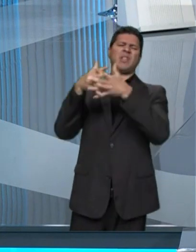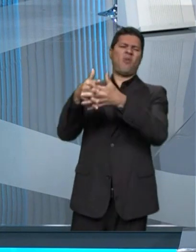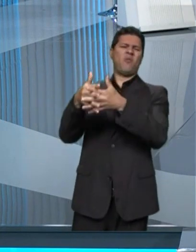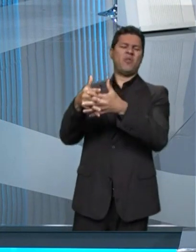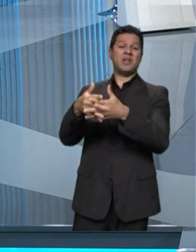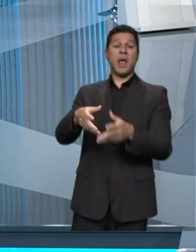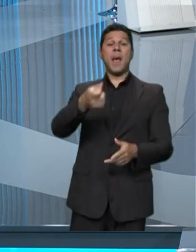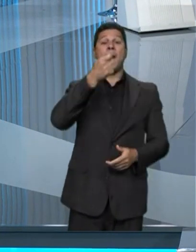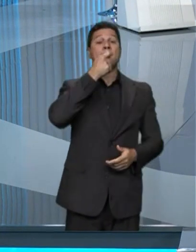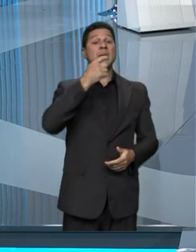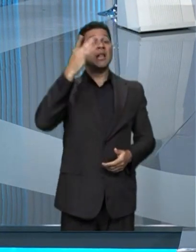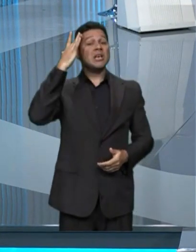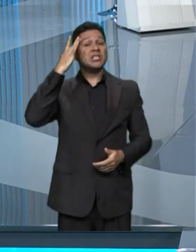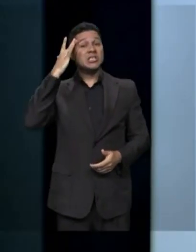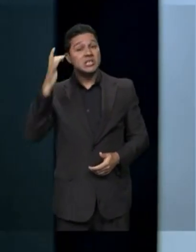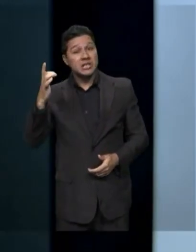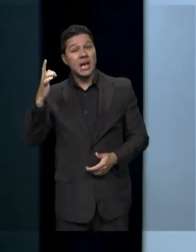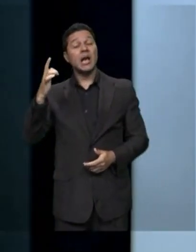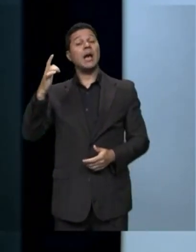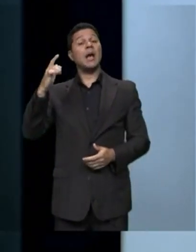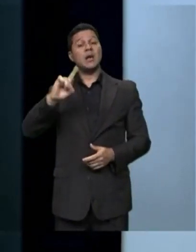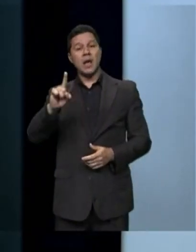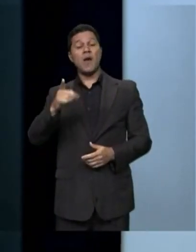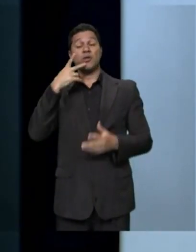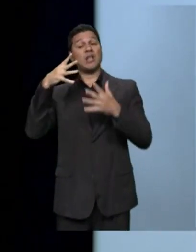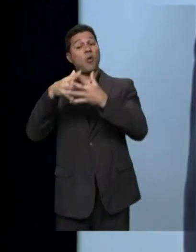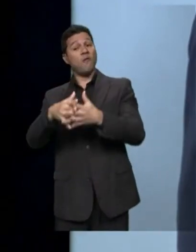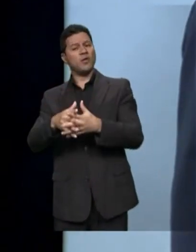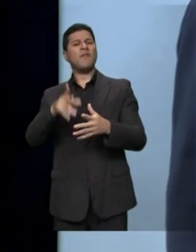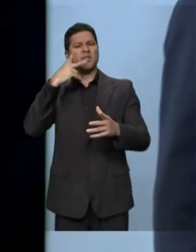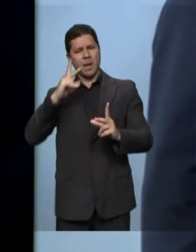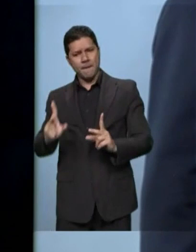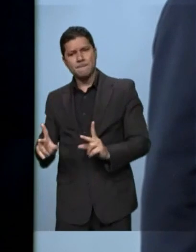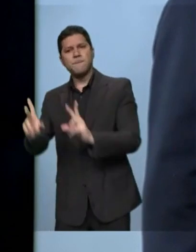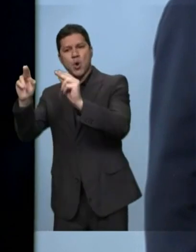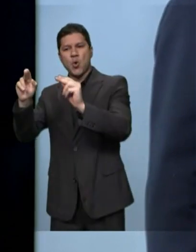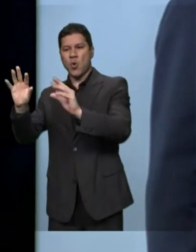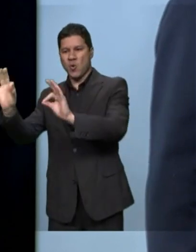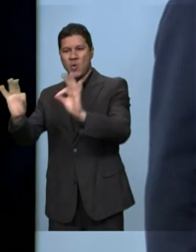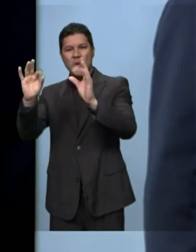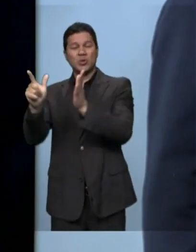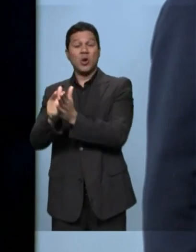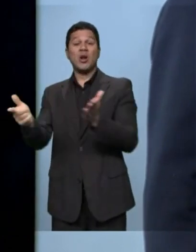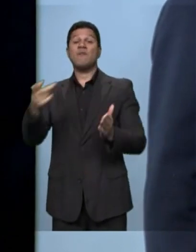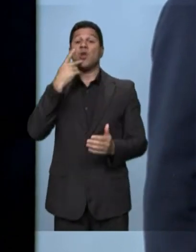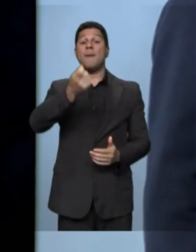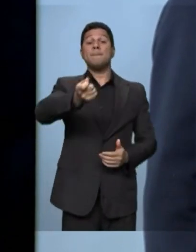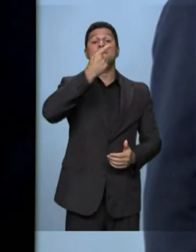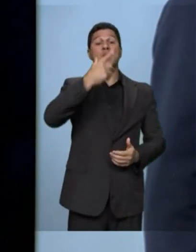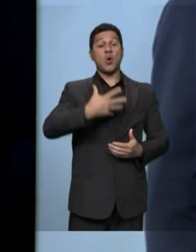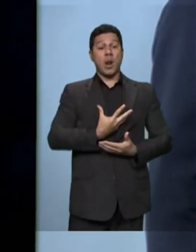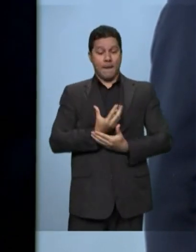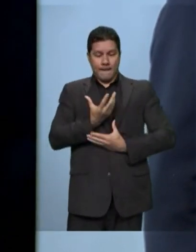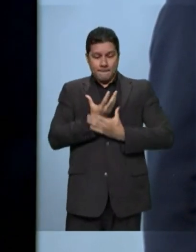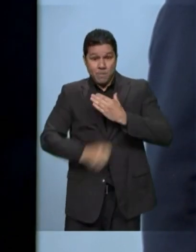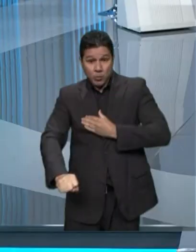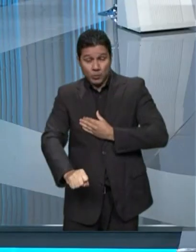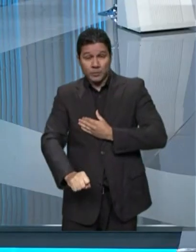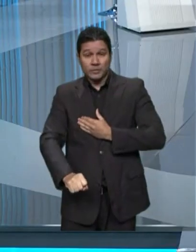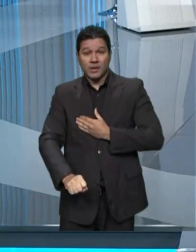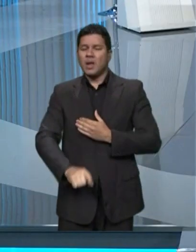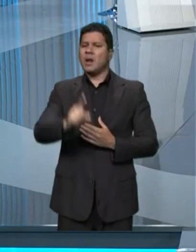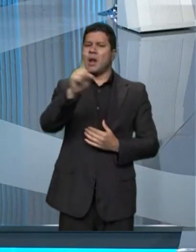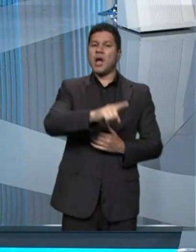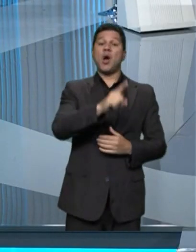pílulas do dia seguinte. Falou isso ou não? Não confunda, você está pegando um jornal... Pílulas abortivas. Negativo. Esse é o título. Abortivo é